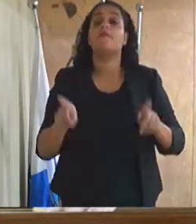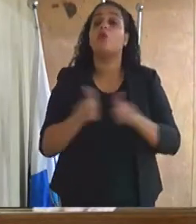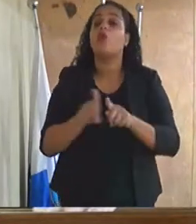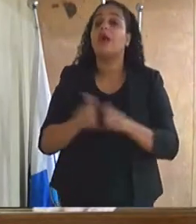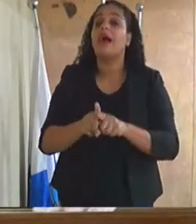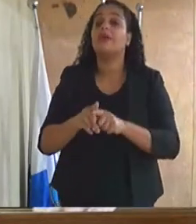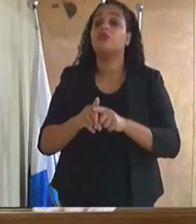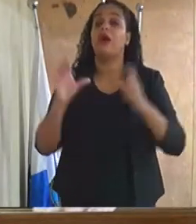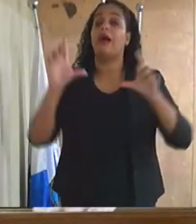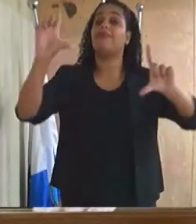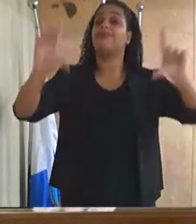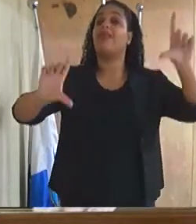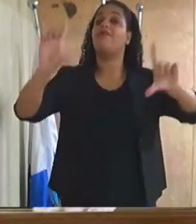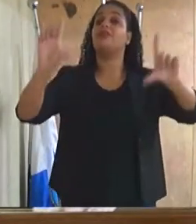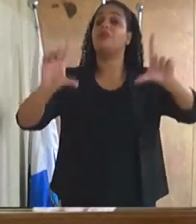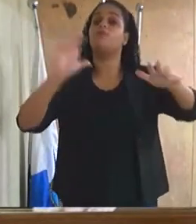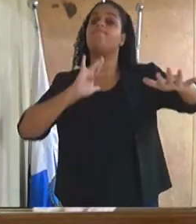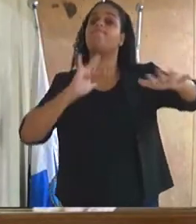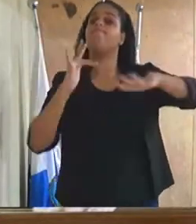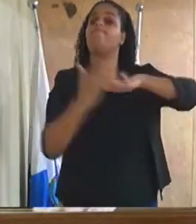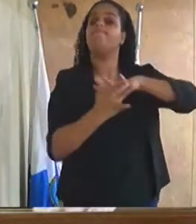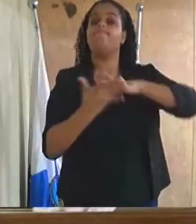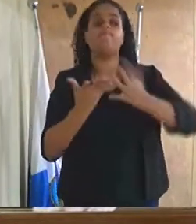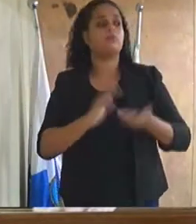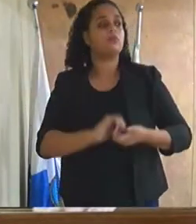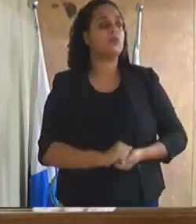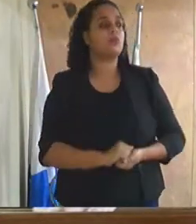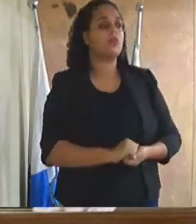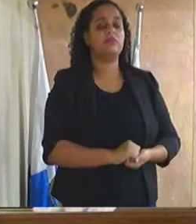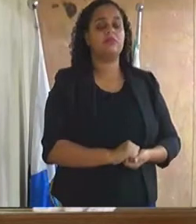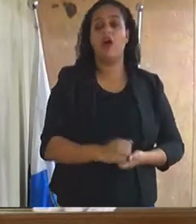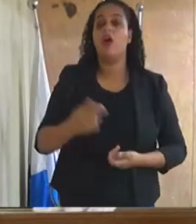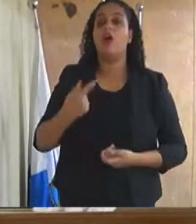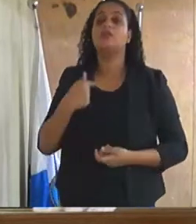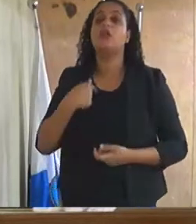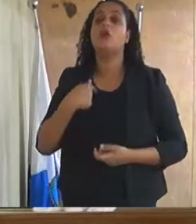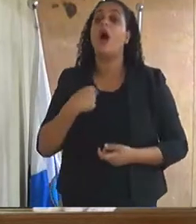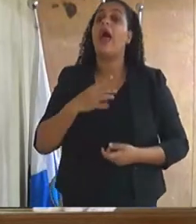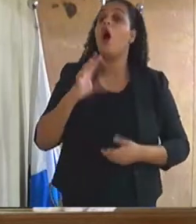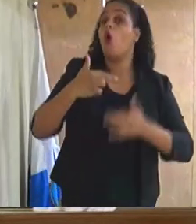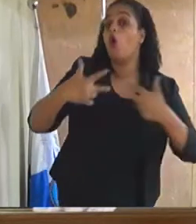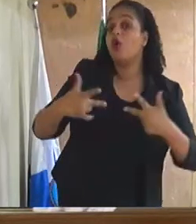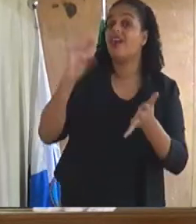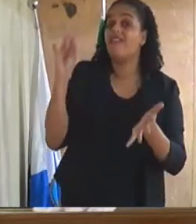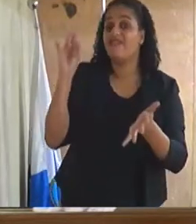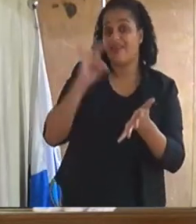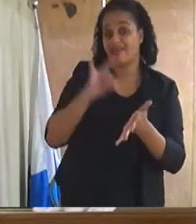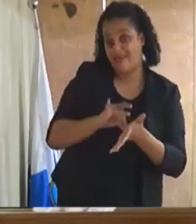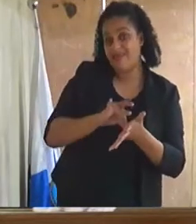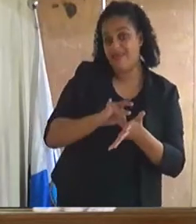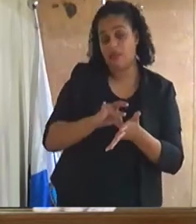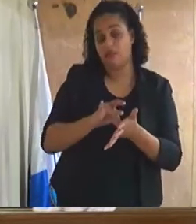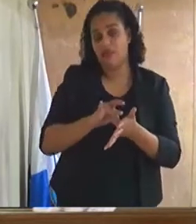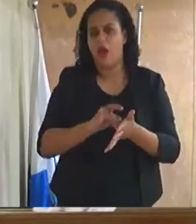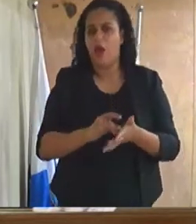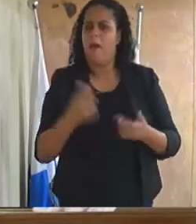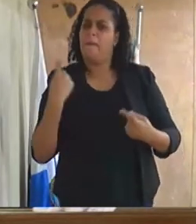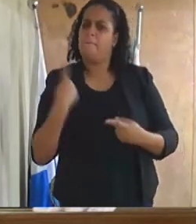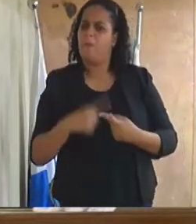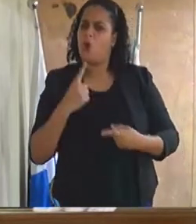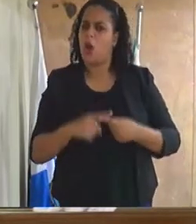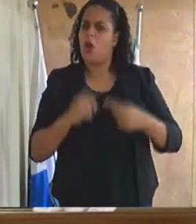que muitas das vezes não são fatos concretos porque a mesma imprensa